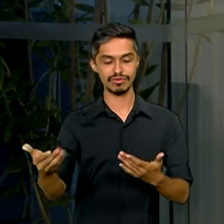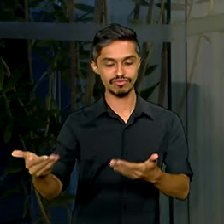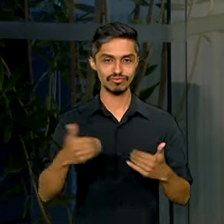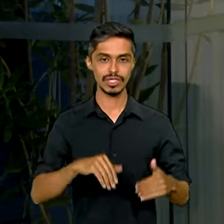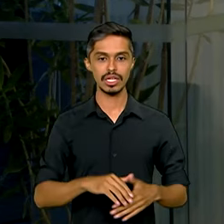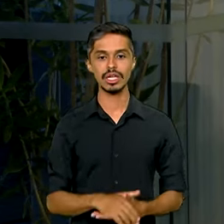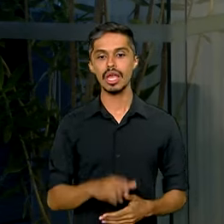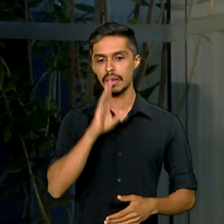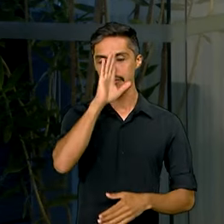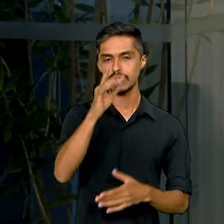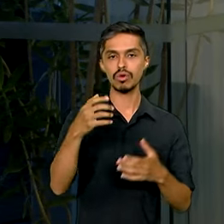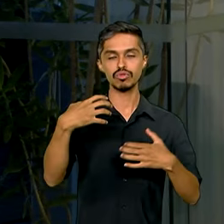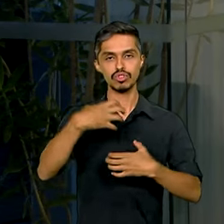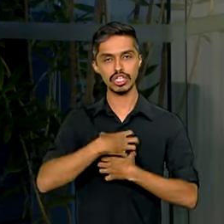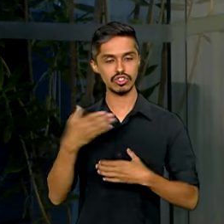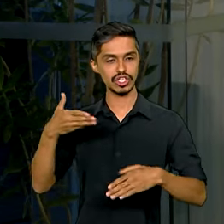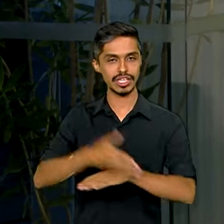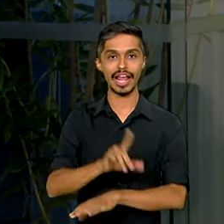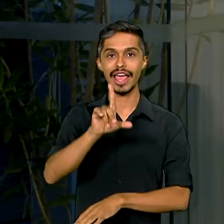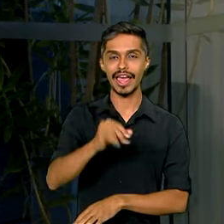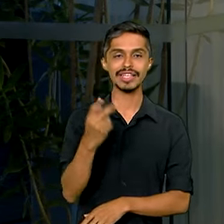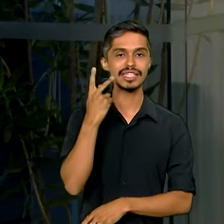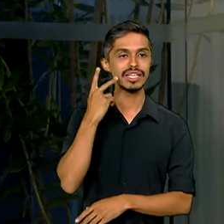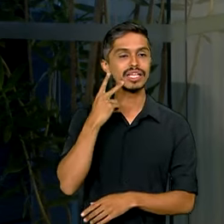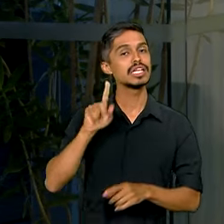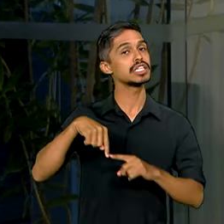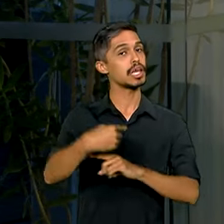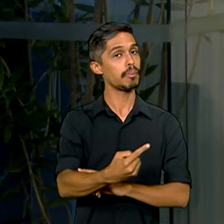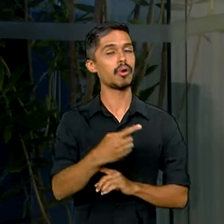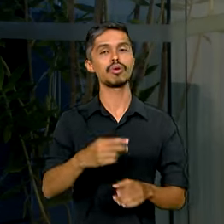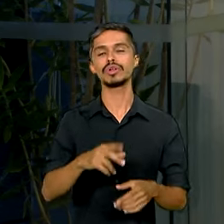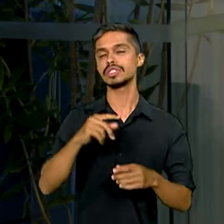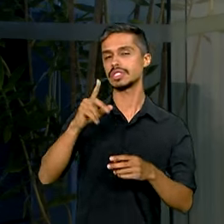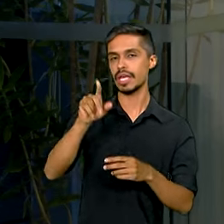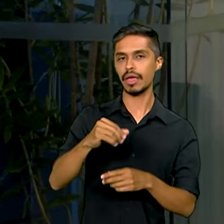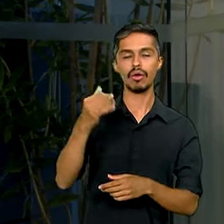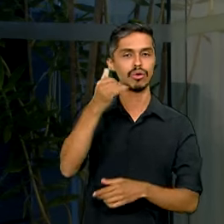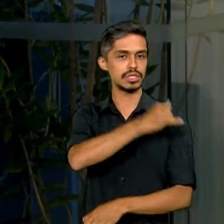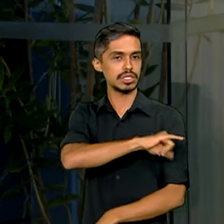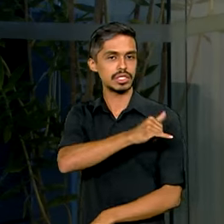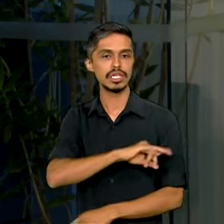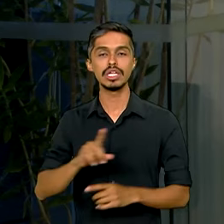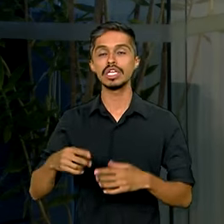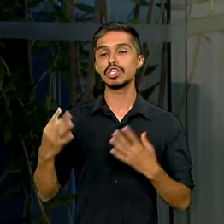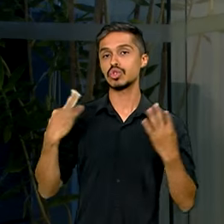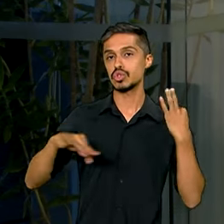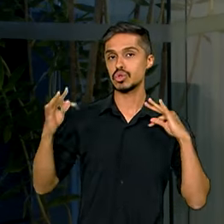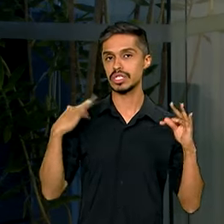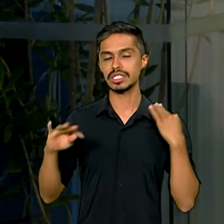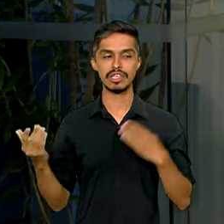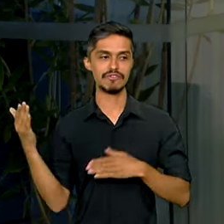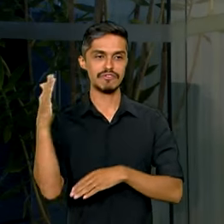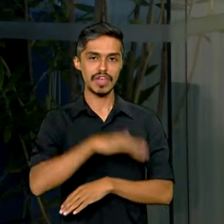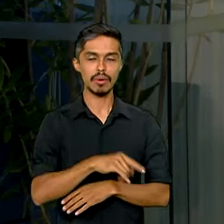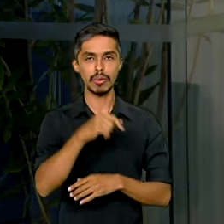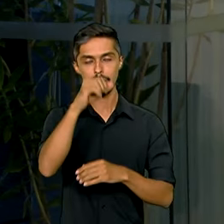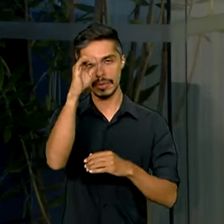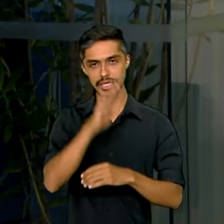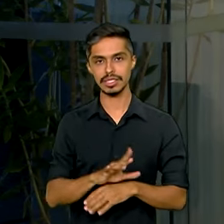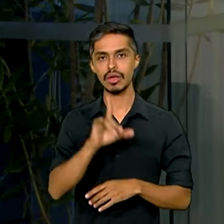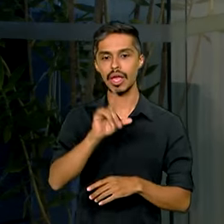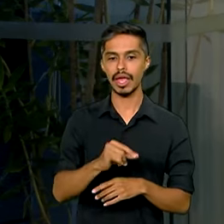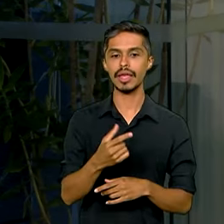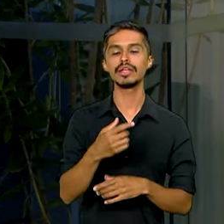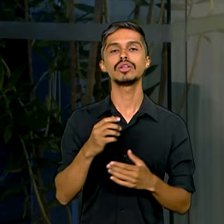de entrada é aqui o estado de São Paulo, depois vem o Rio de Janeiro. E os turistas estrangeiros que mais vieram para o Brasil em 2023